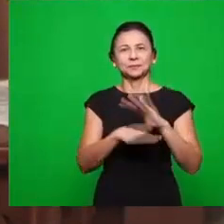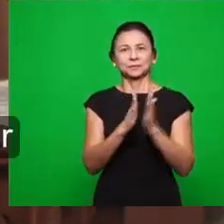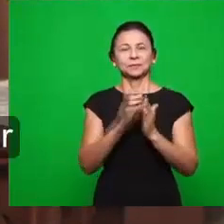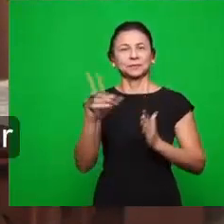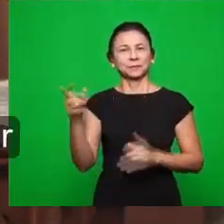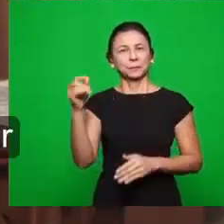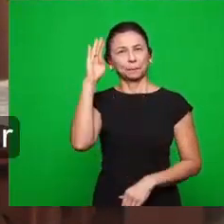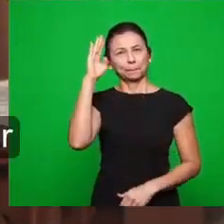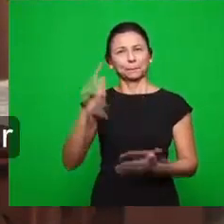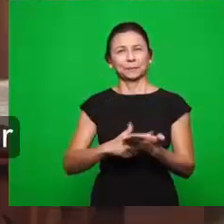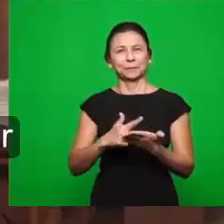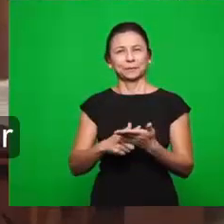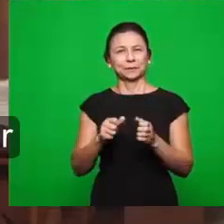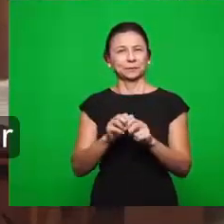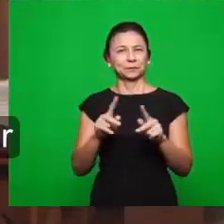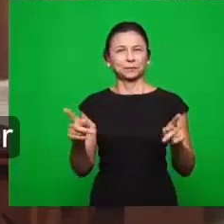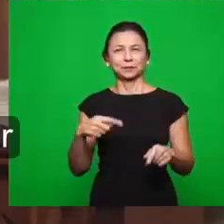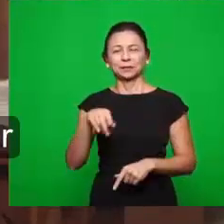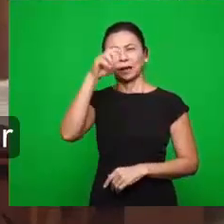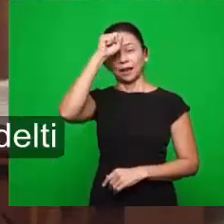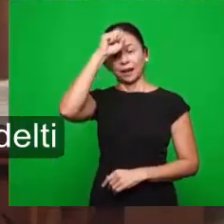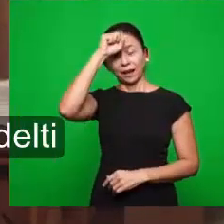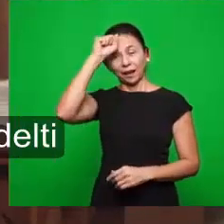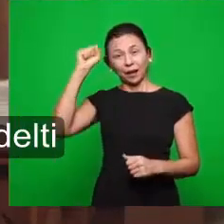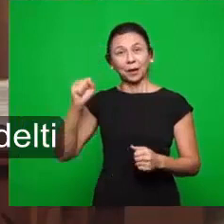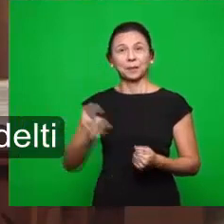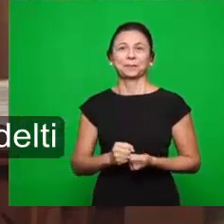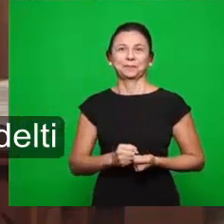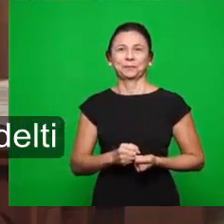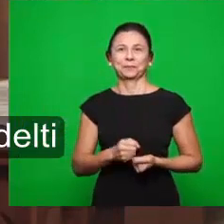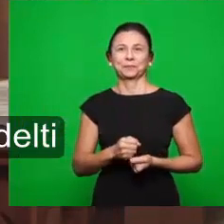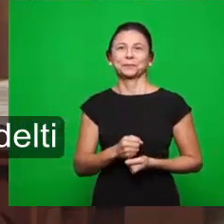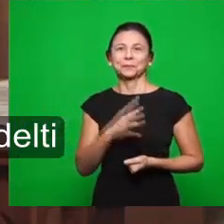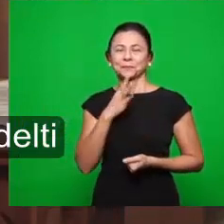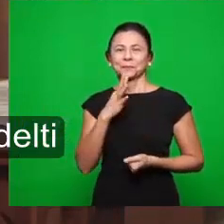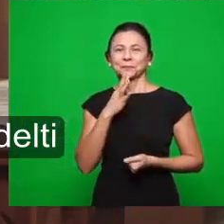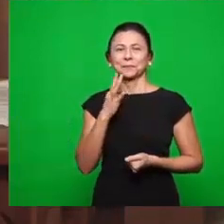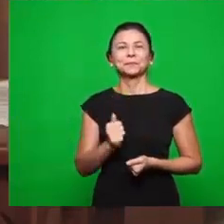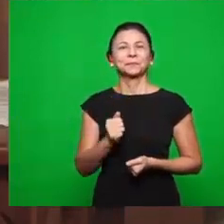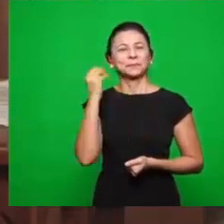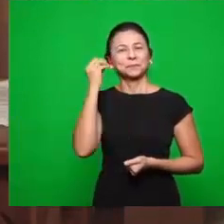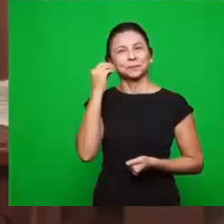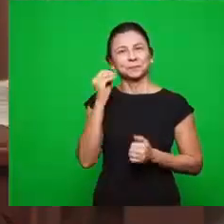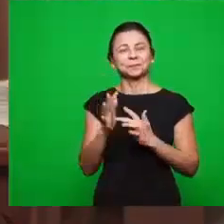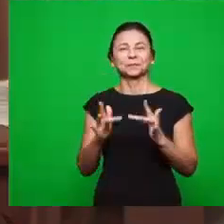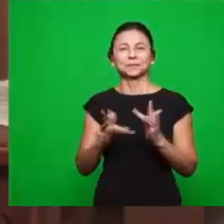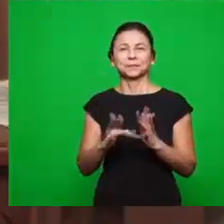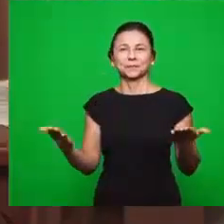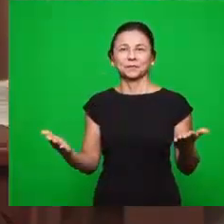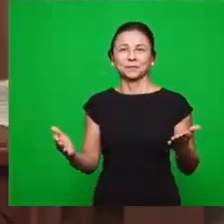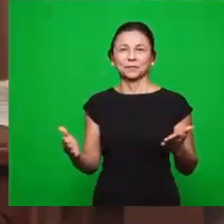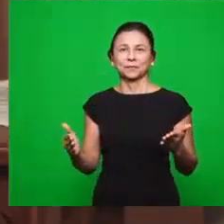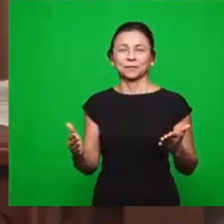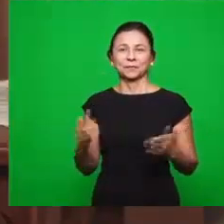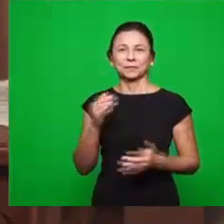especificamente no livro de Apocalipse, onde nós aprendemos a conhecer melhor ao Senhor Jesus. Então, nessa manhã, o pastor Gideuti vai dar uma introdução a